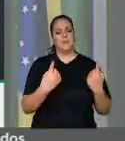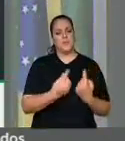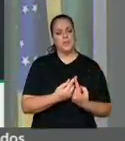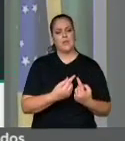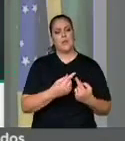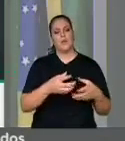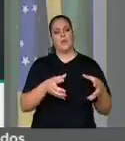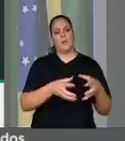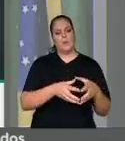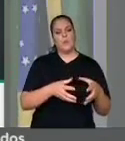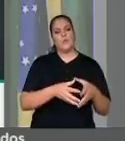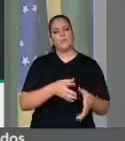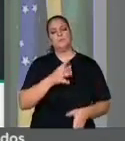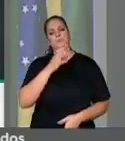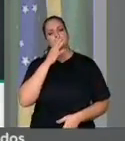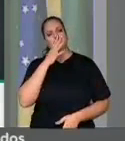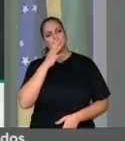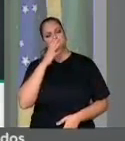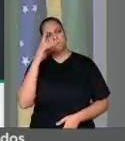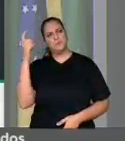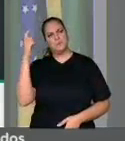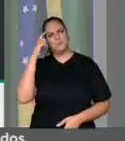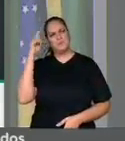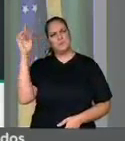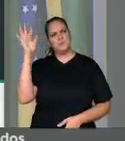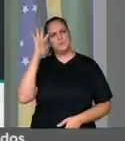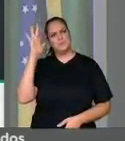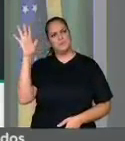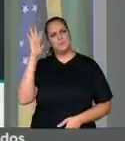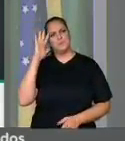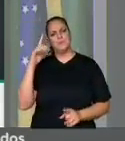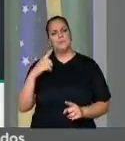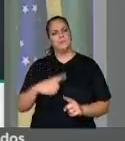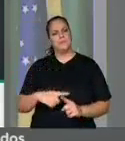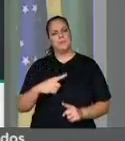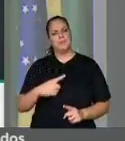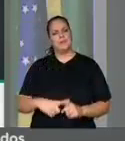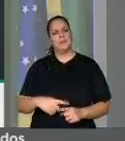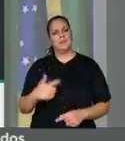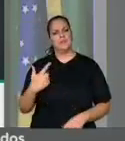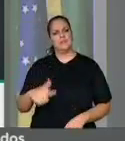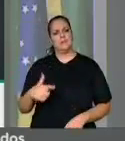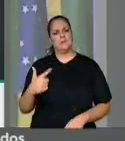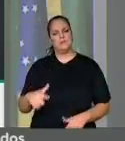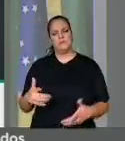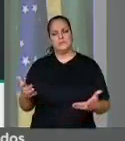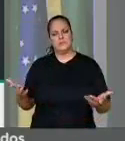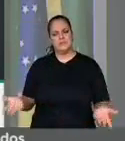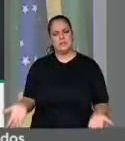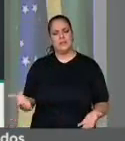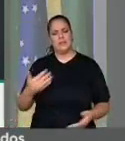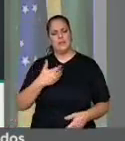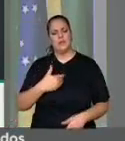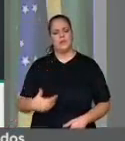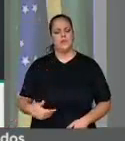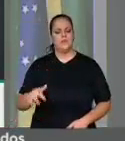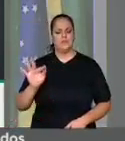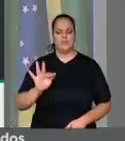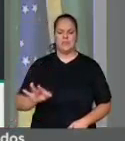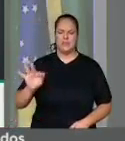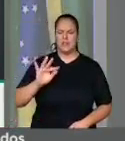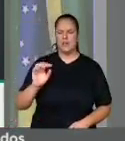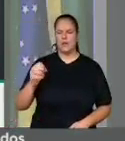Deputados, eu me questiono, por que não o governo federal, os governos